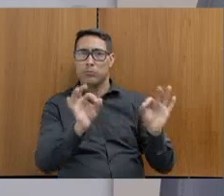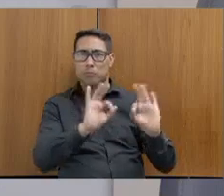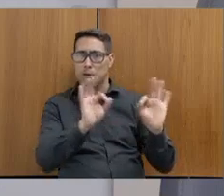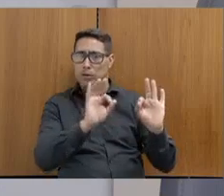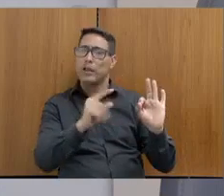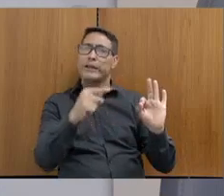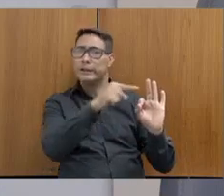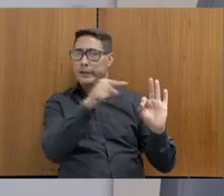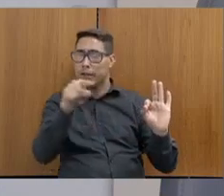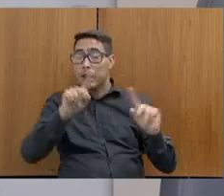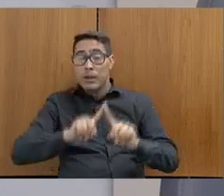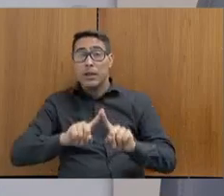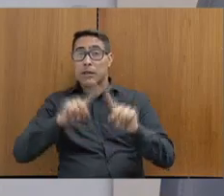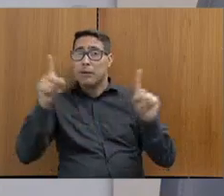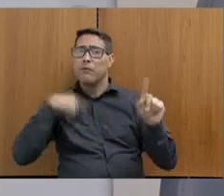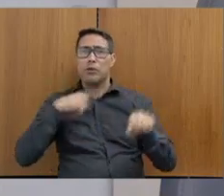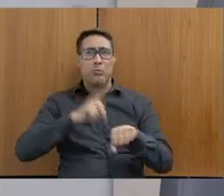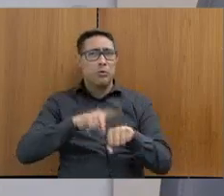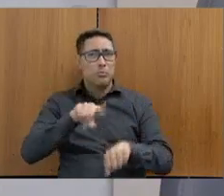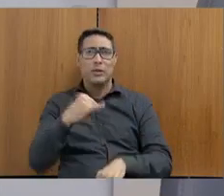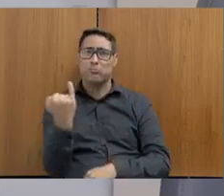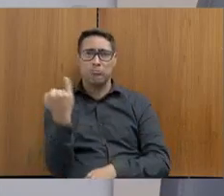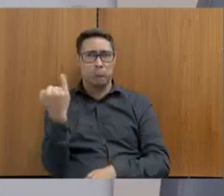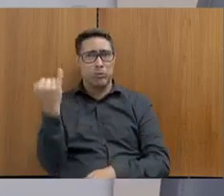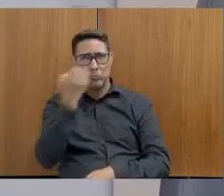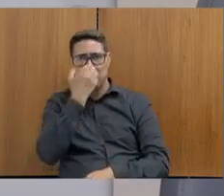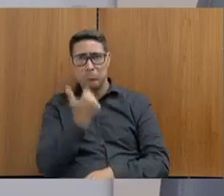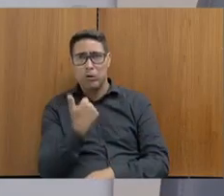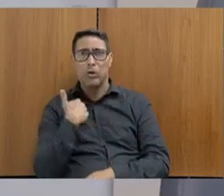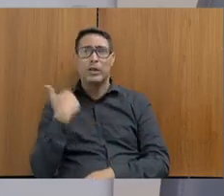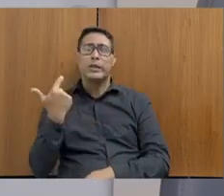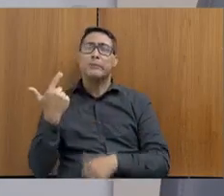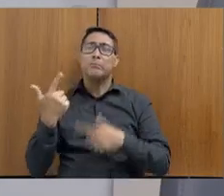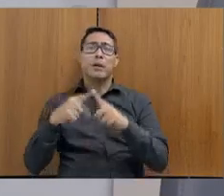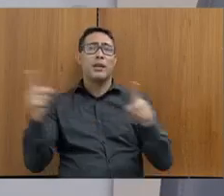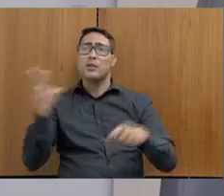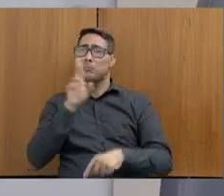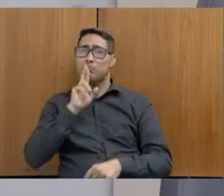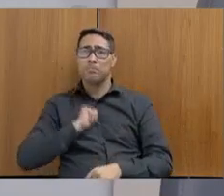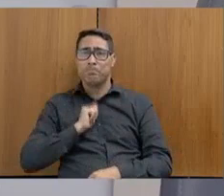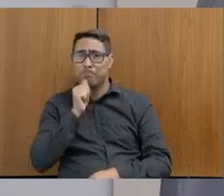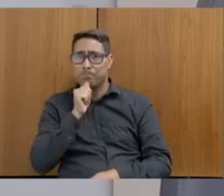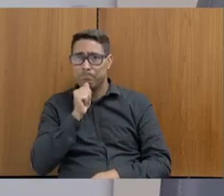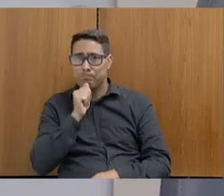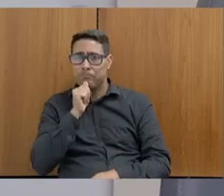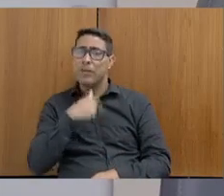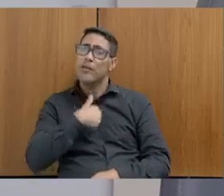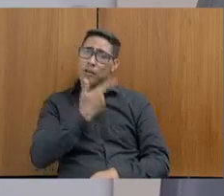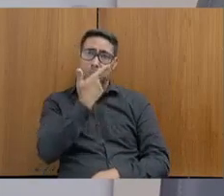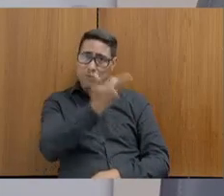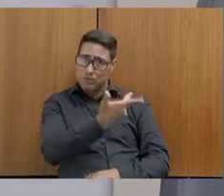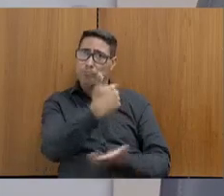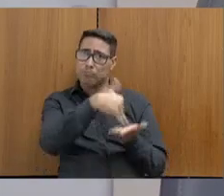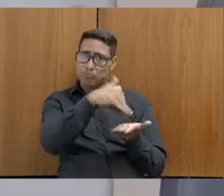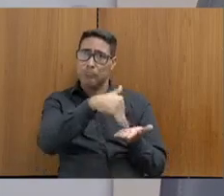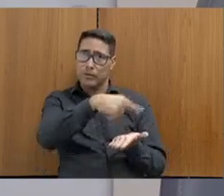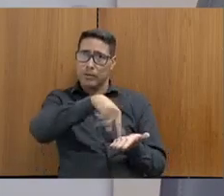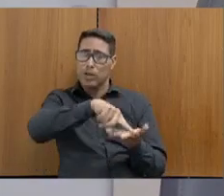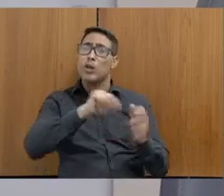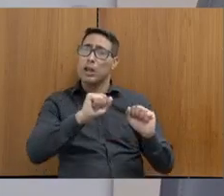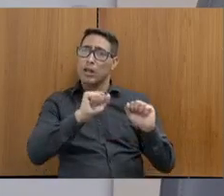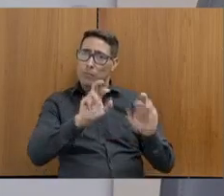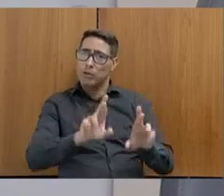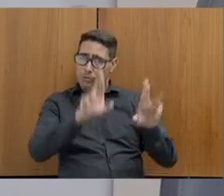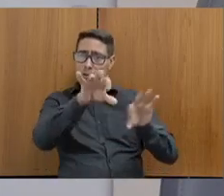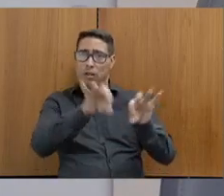e tudo mais, mas foi um momento interessante. Acho que, naquele momento, gente obteve um resultado. Queria deixar aqui como uma recomendação para a secretaria que ela pudesse liderar um